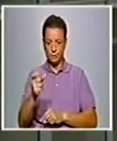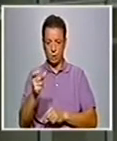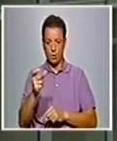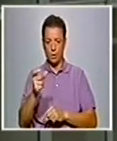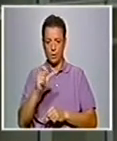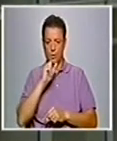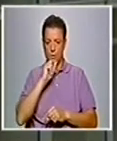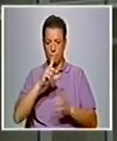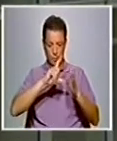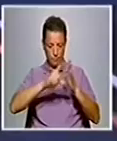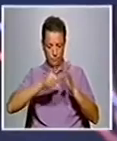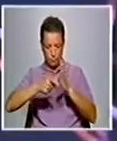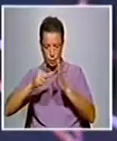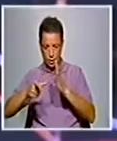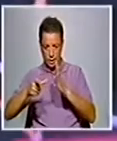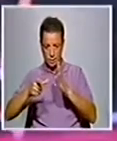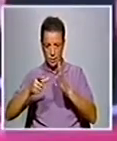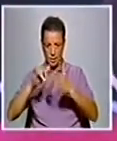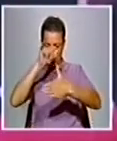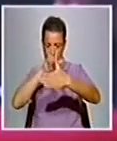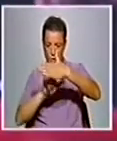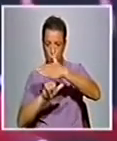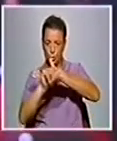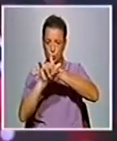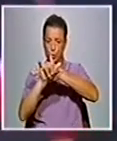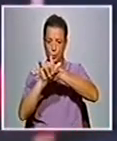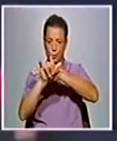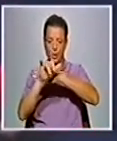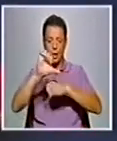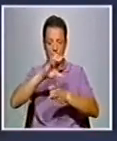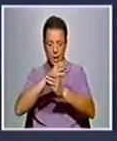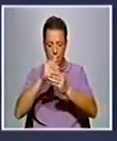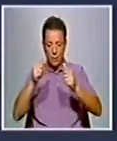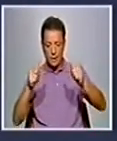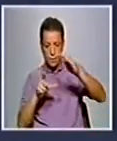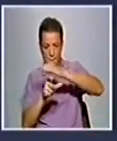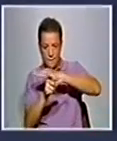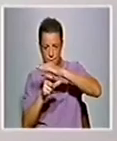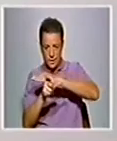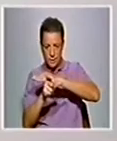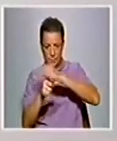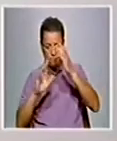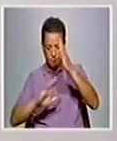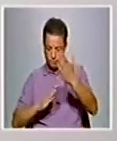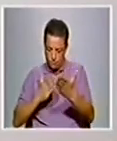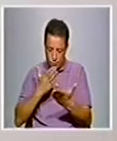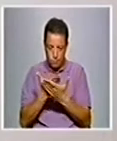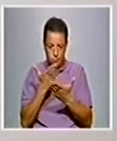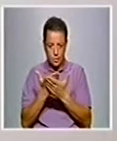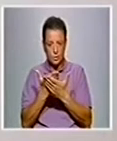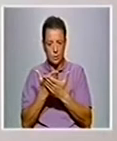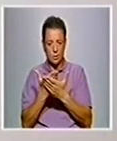procure o projeto Vinci Arena no YouTube vai ver que a qualidade dos vídeos que é proposta é